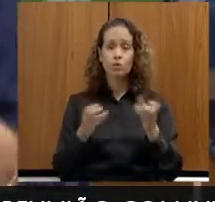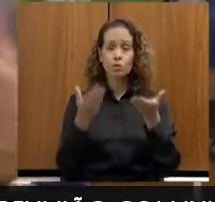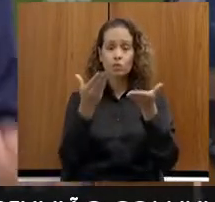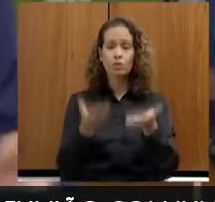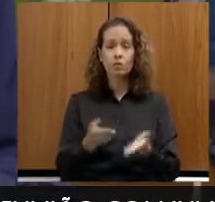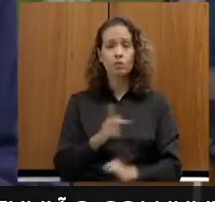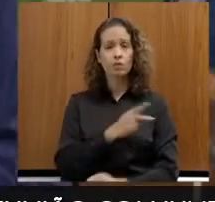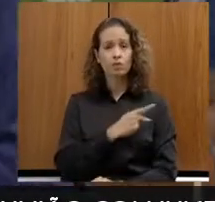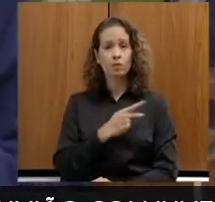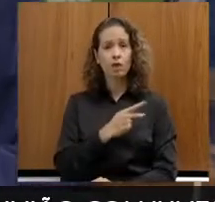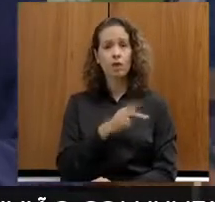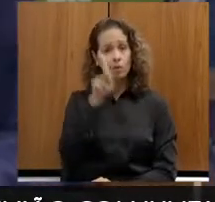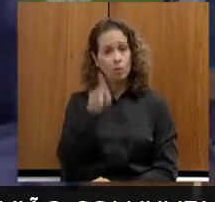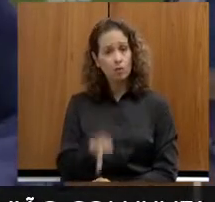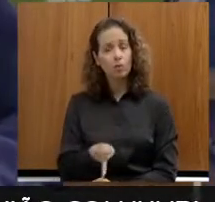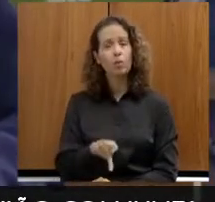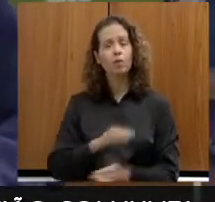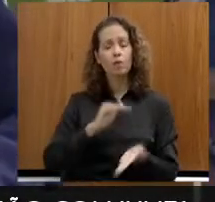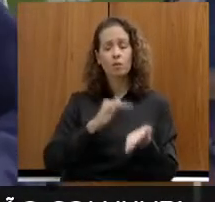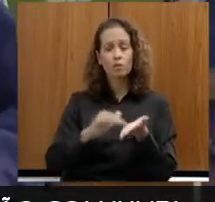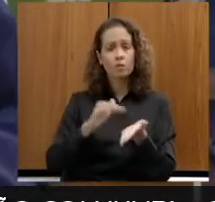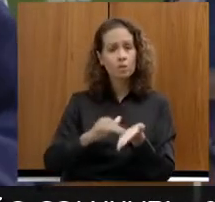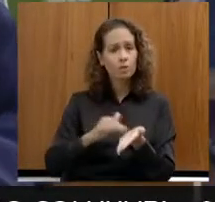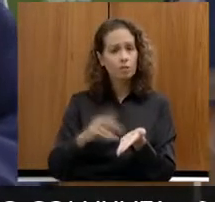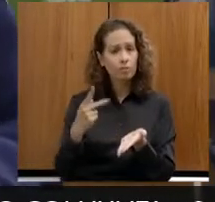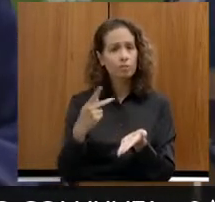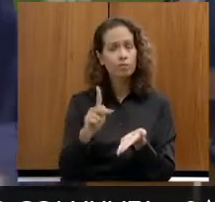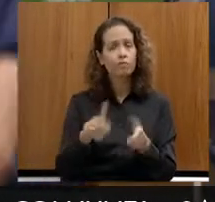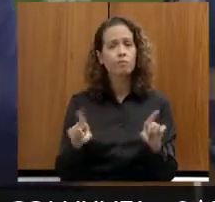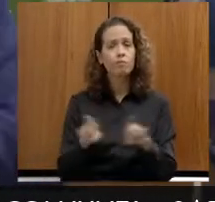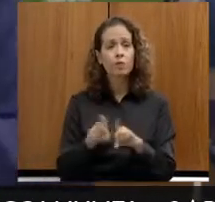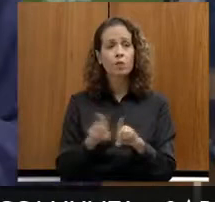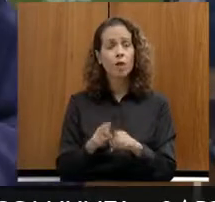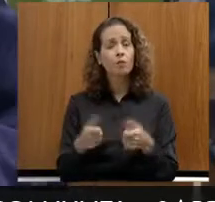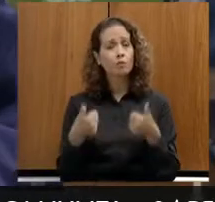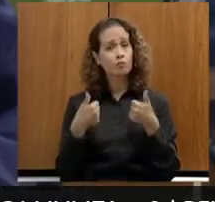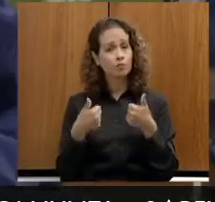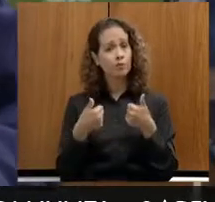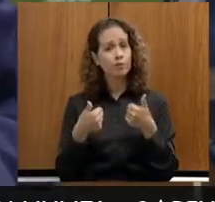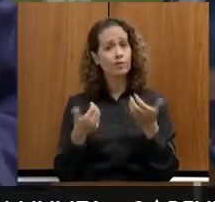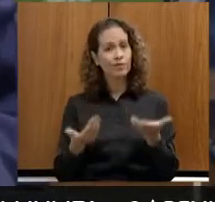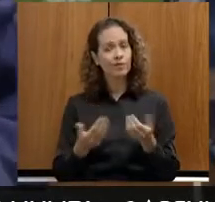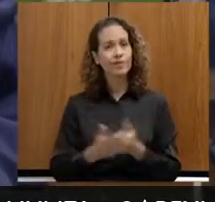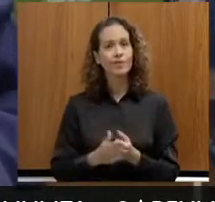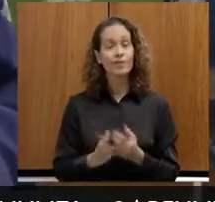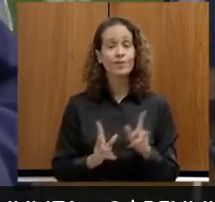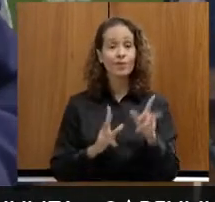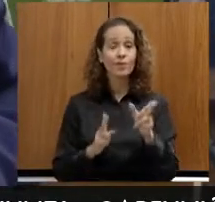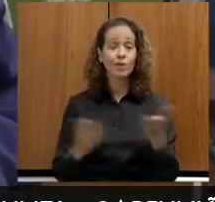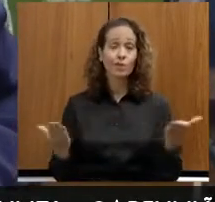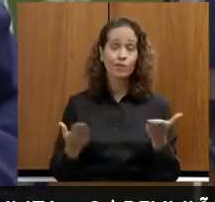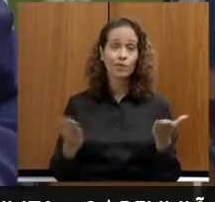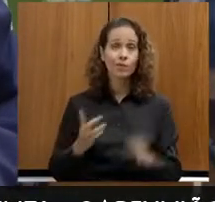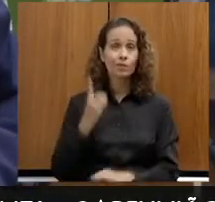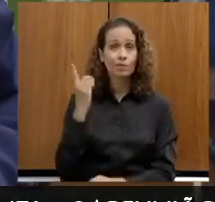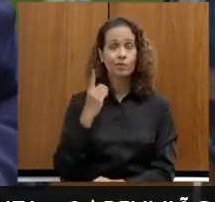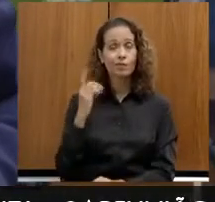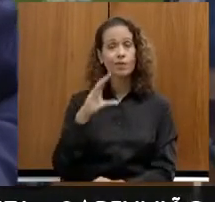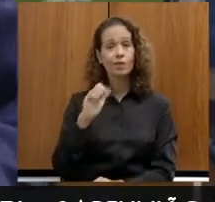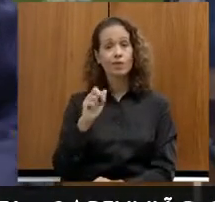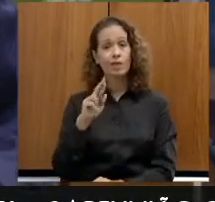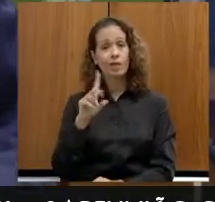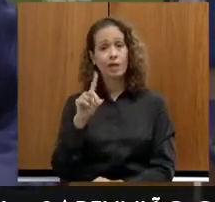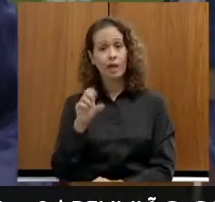secretaria, e de várias secretarias, assim, de forma muito positiva, como foi essa agora, essa manifestação do deputado Carlos Henrique.